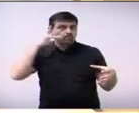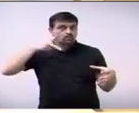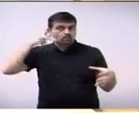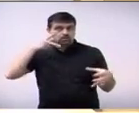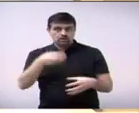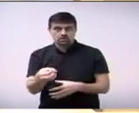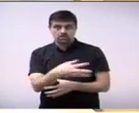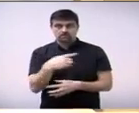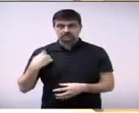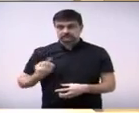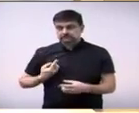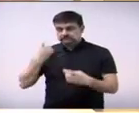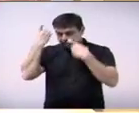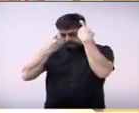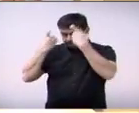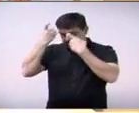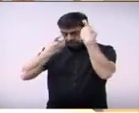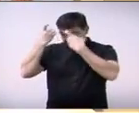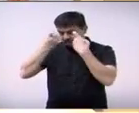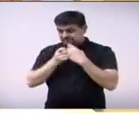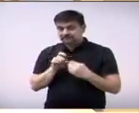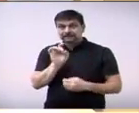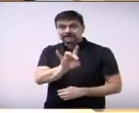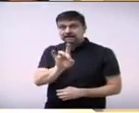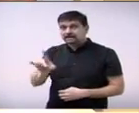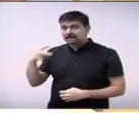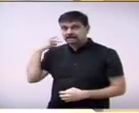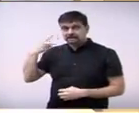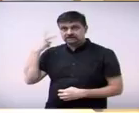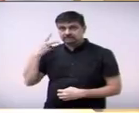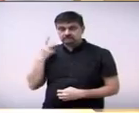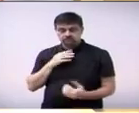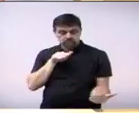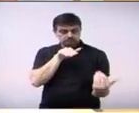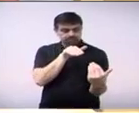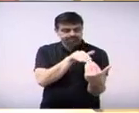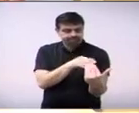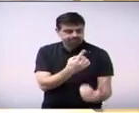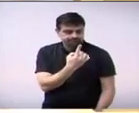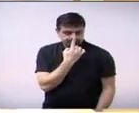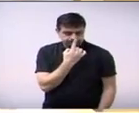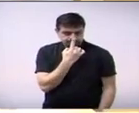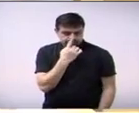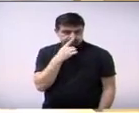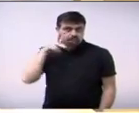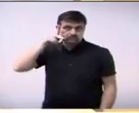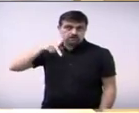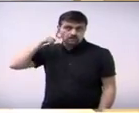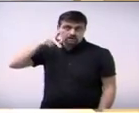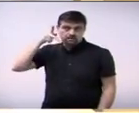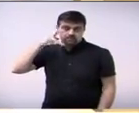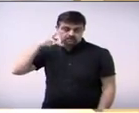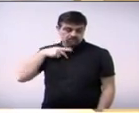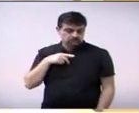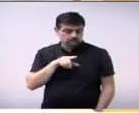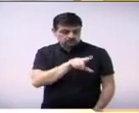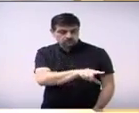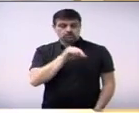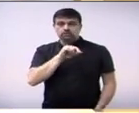sem se preocupar com a federalidade partidária e cada um escolher aquilo que se pensa para a nossa política. Então,